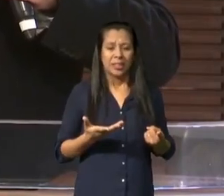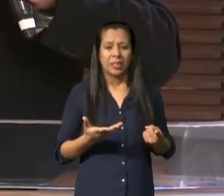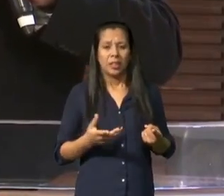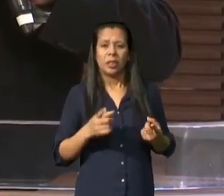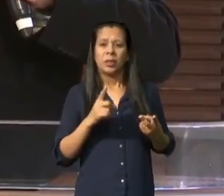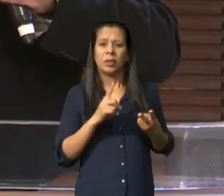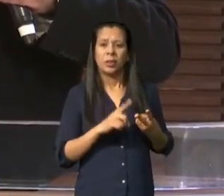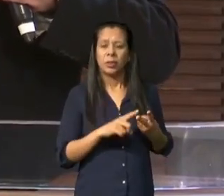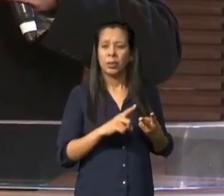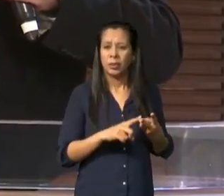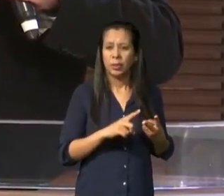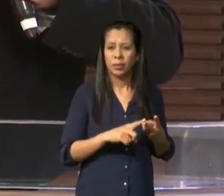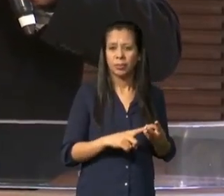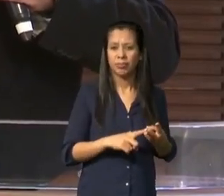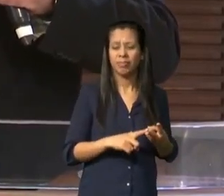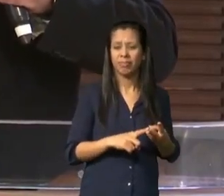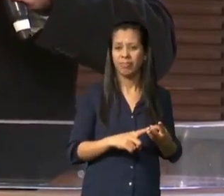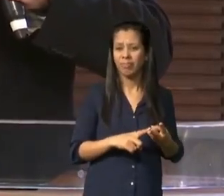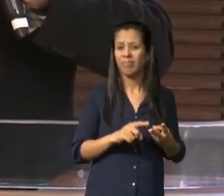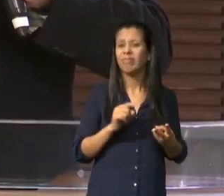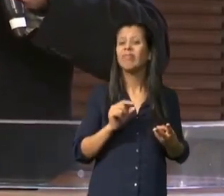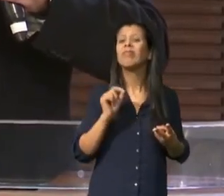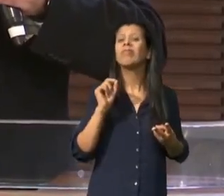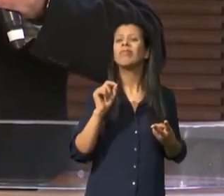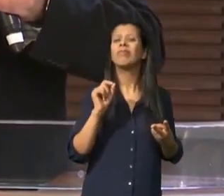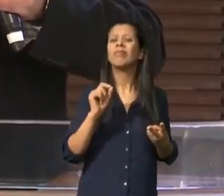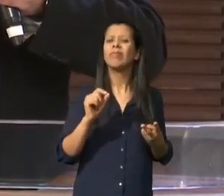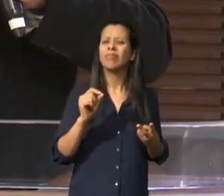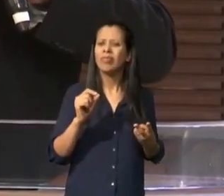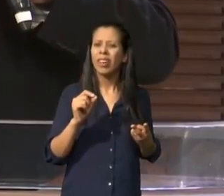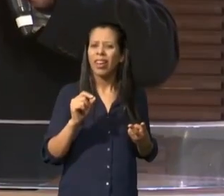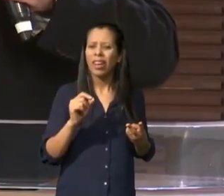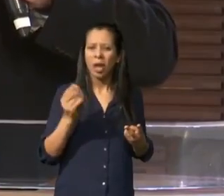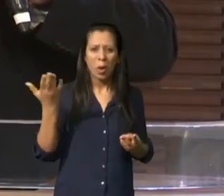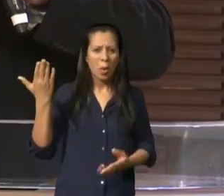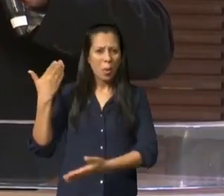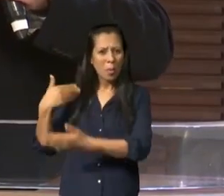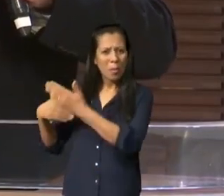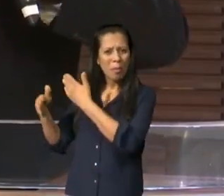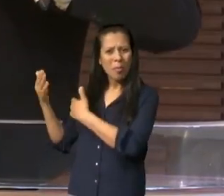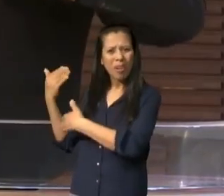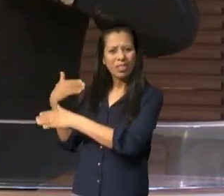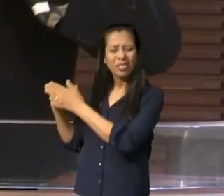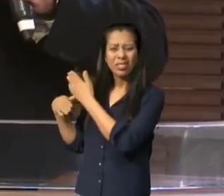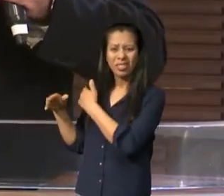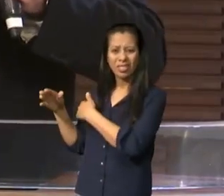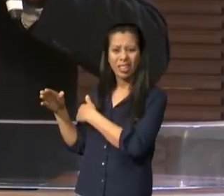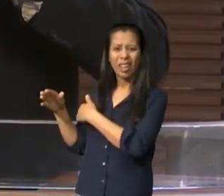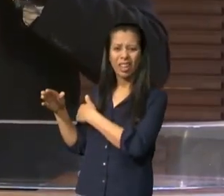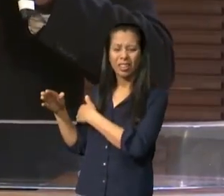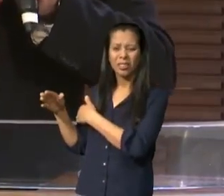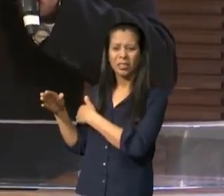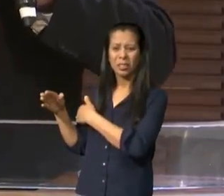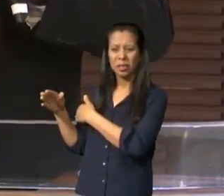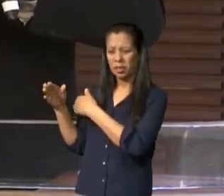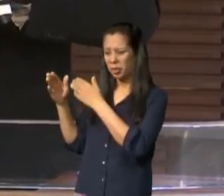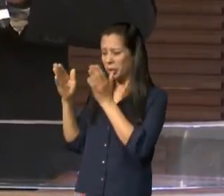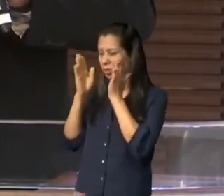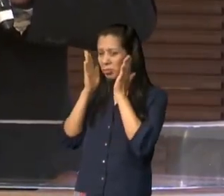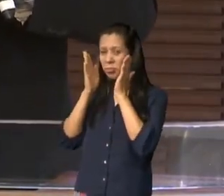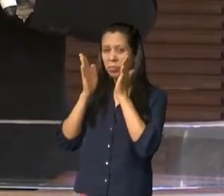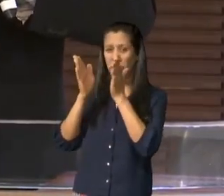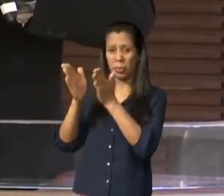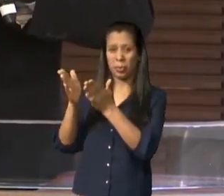Canaã terrestre e tem tirado muitas pessoas hoje de se programarem de se planejarem de terem